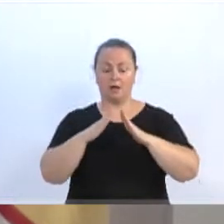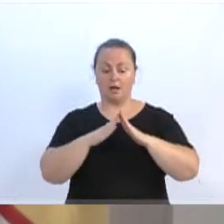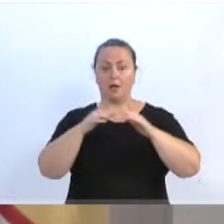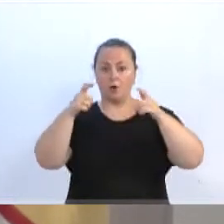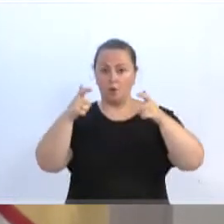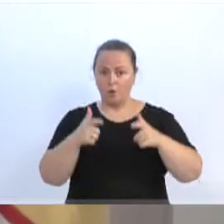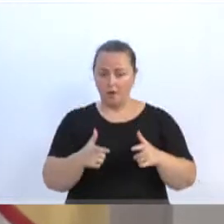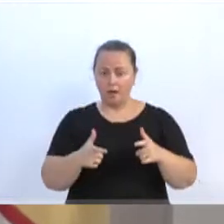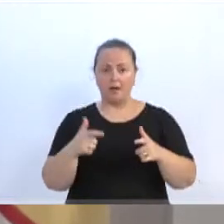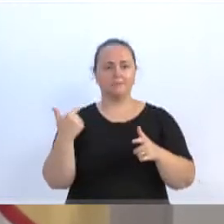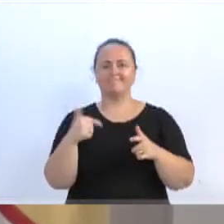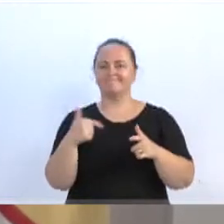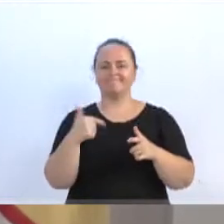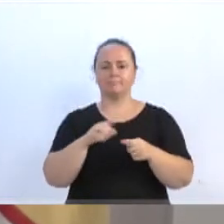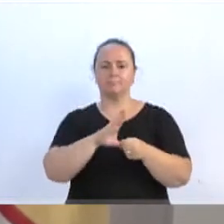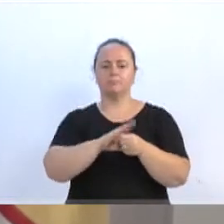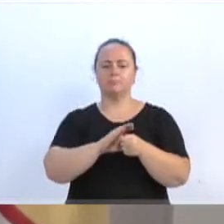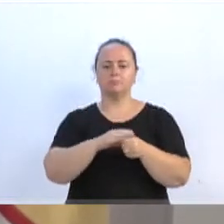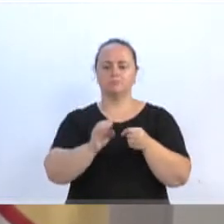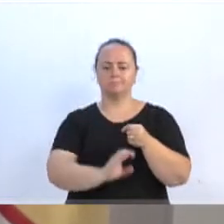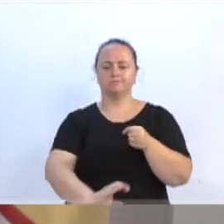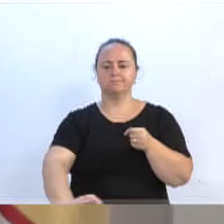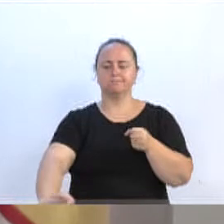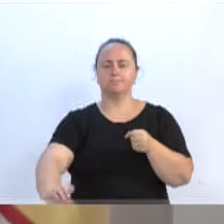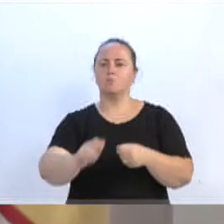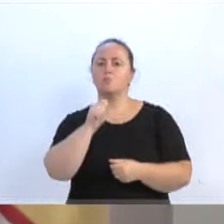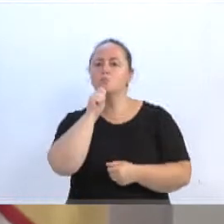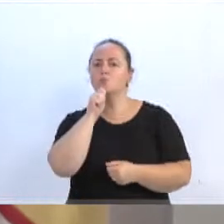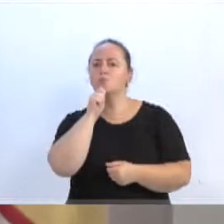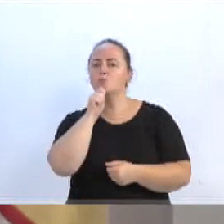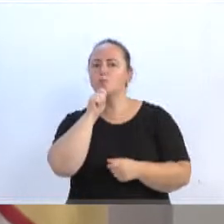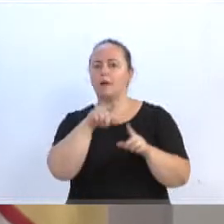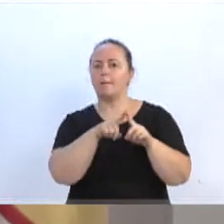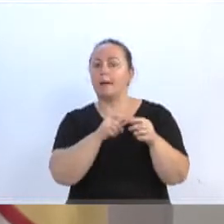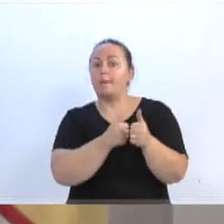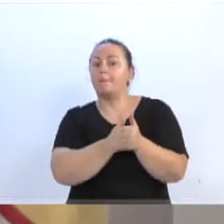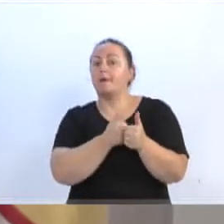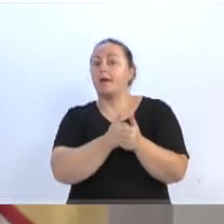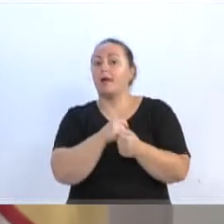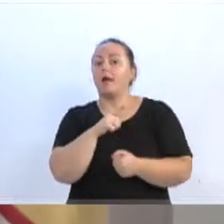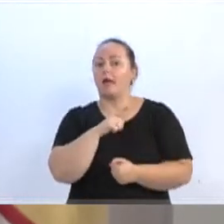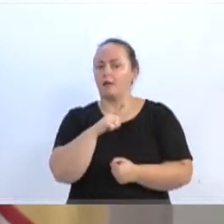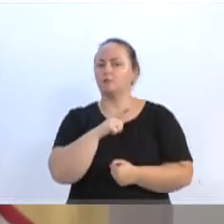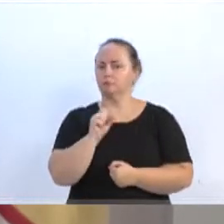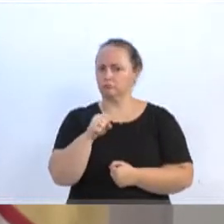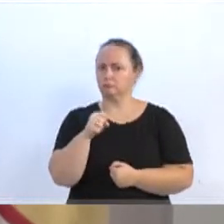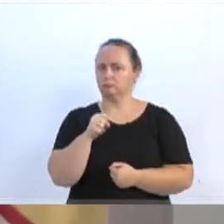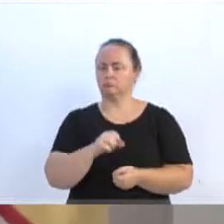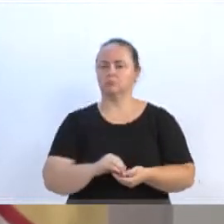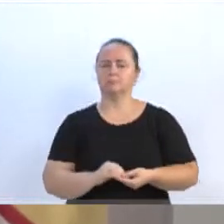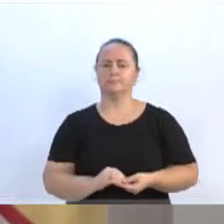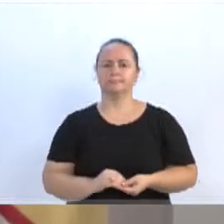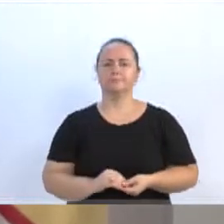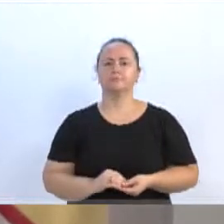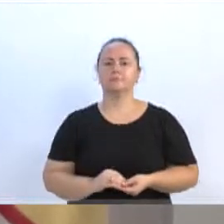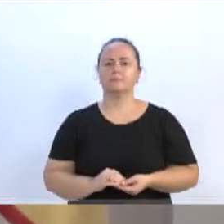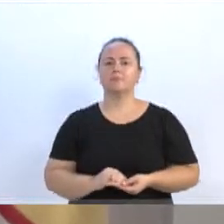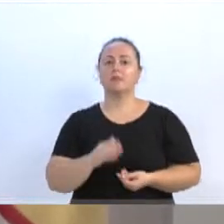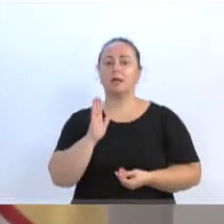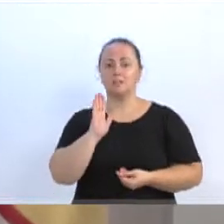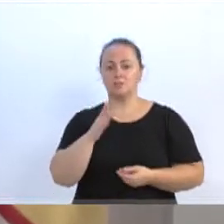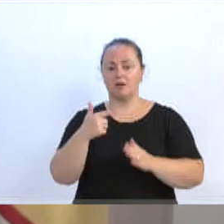ainda o tratamento de esgoto, porém, já passa perto o tratamento. Já está se cobrando